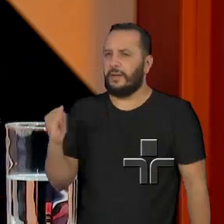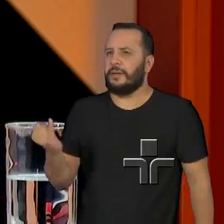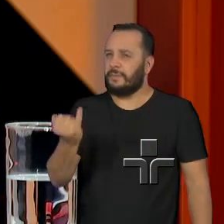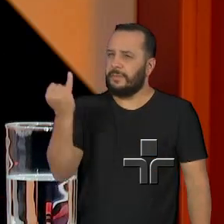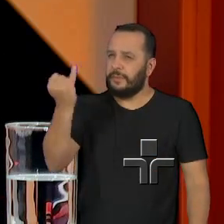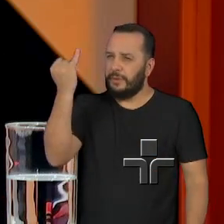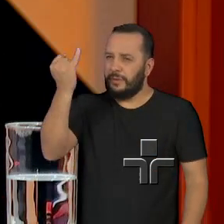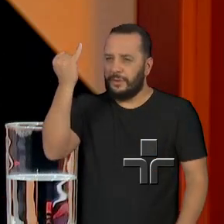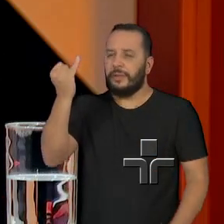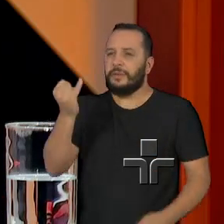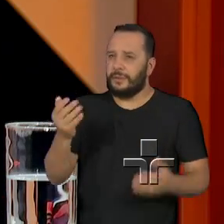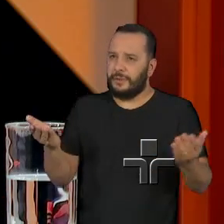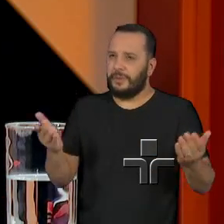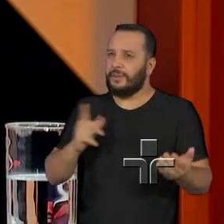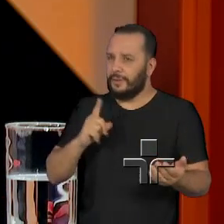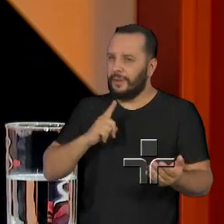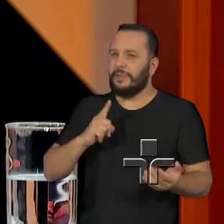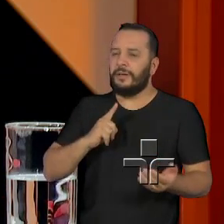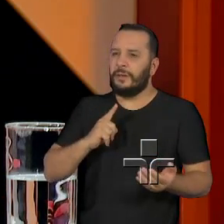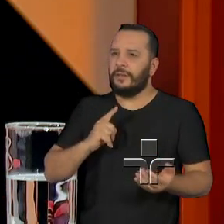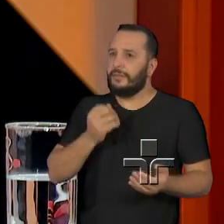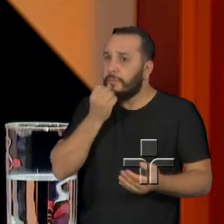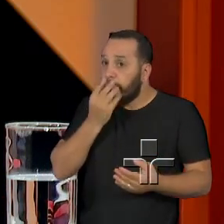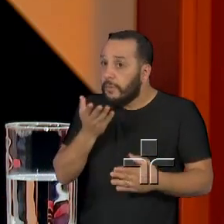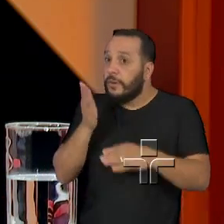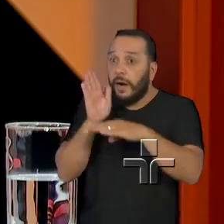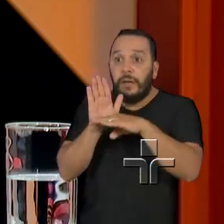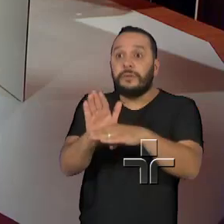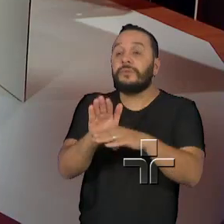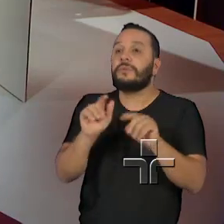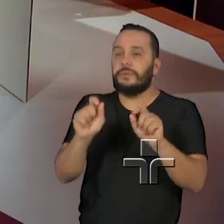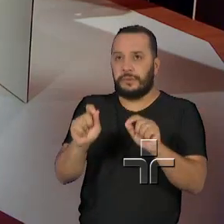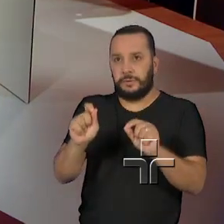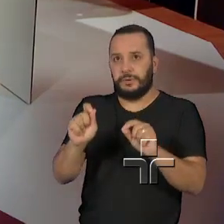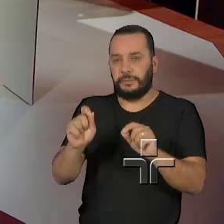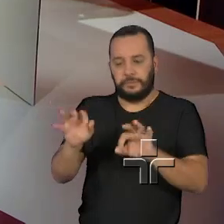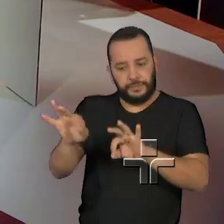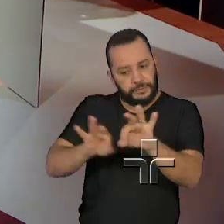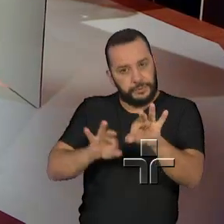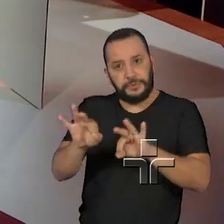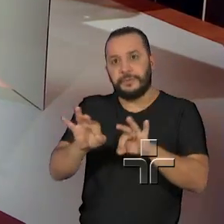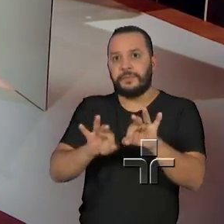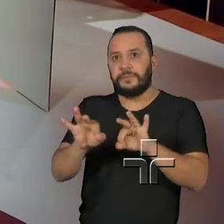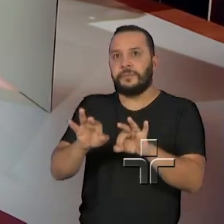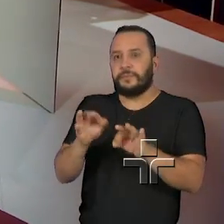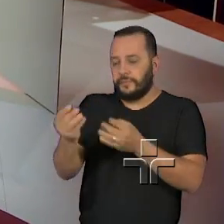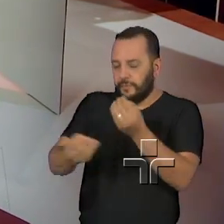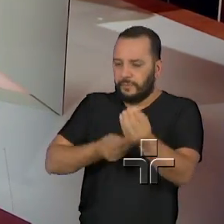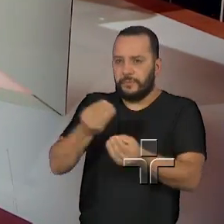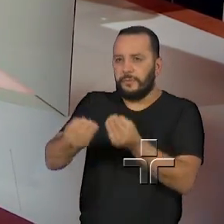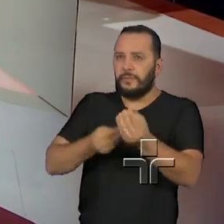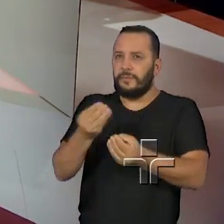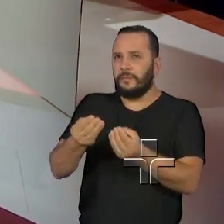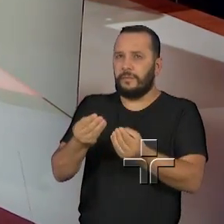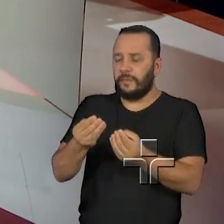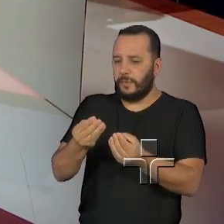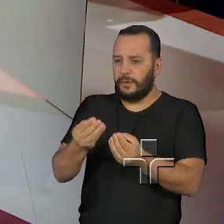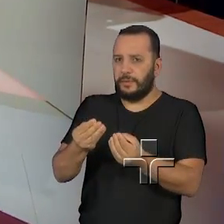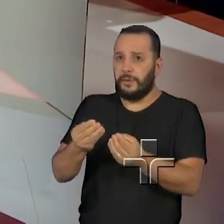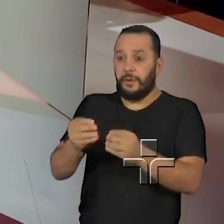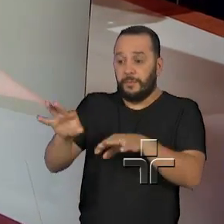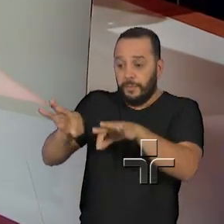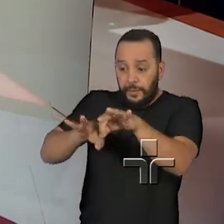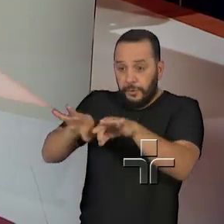disponibilizada também, que tem feito sucesso, é a nossa iniciativa de compilar todos os